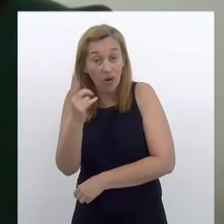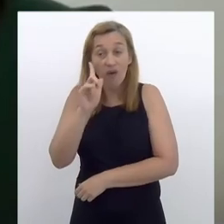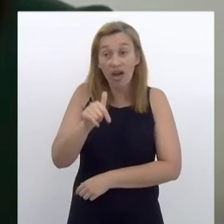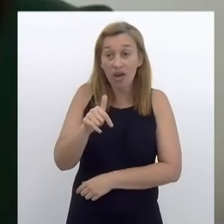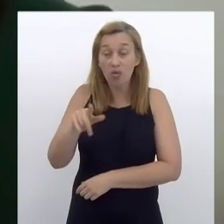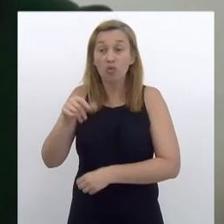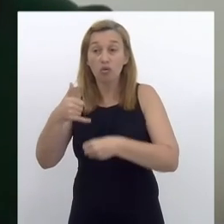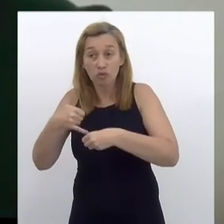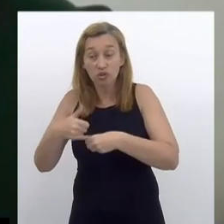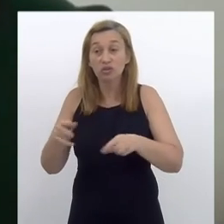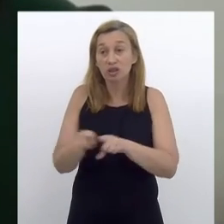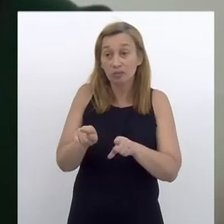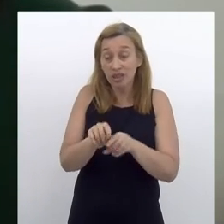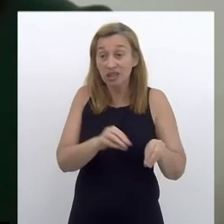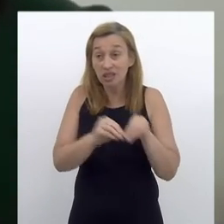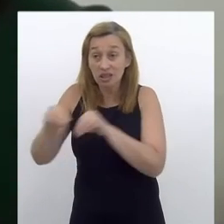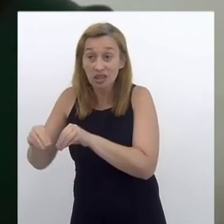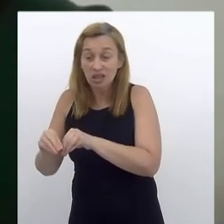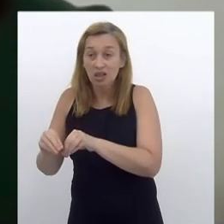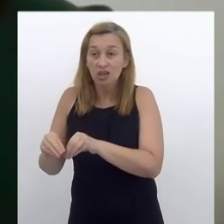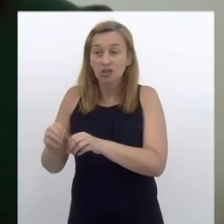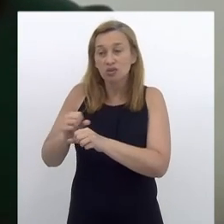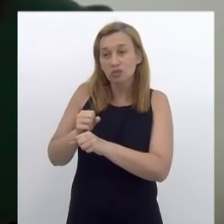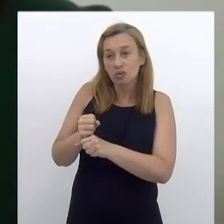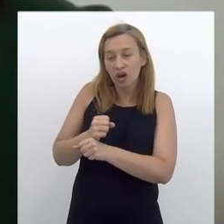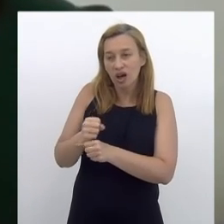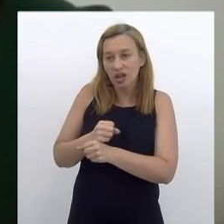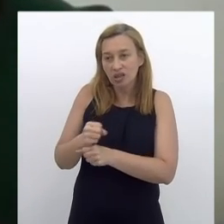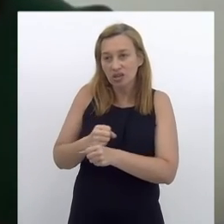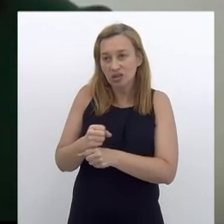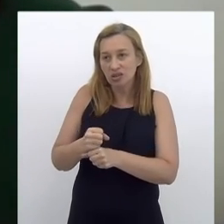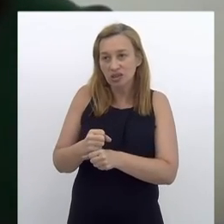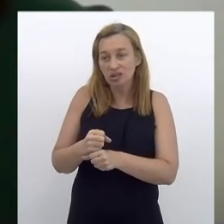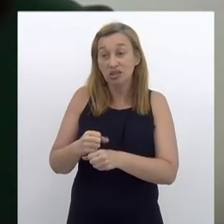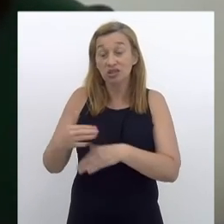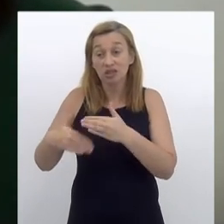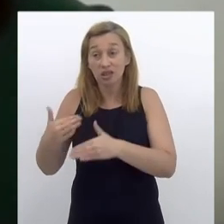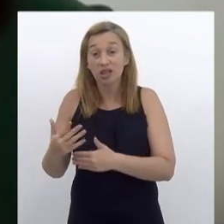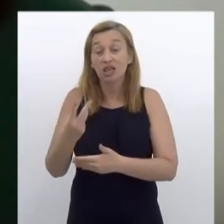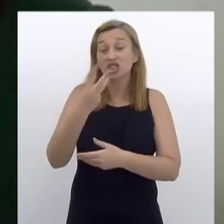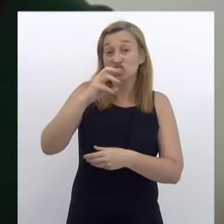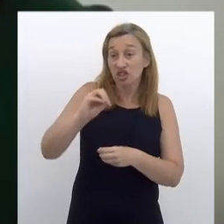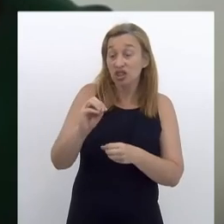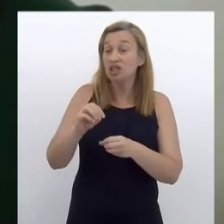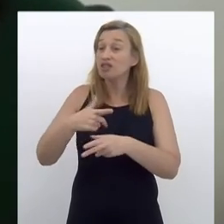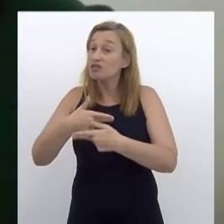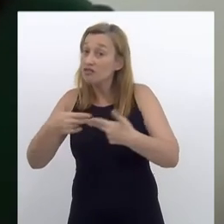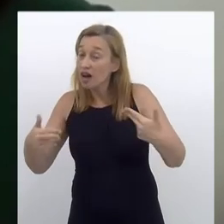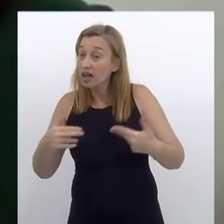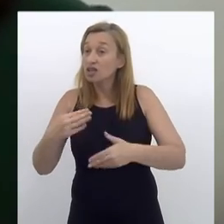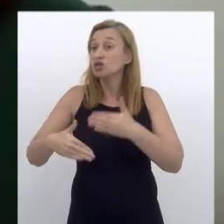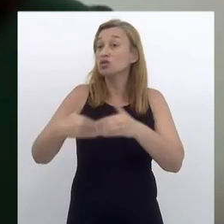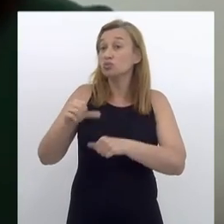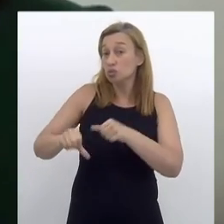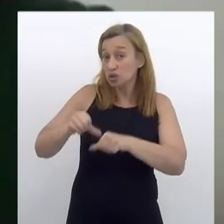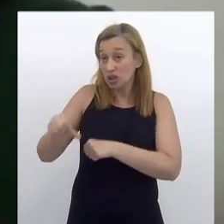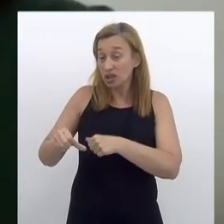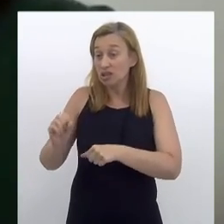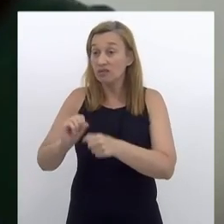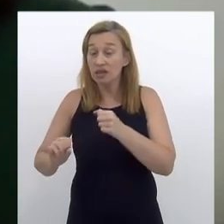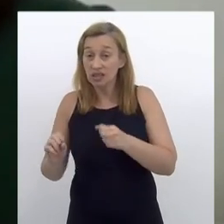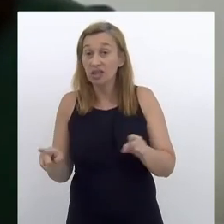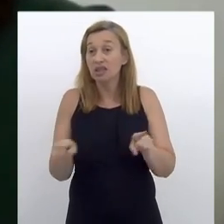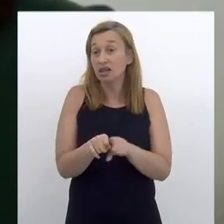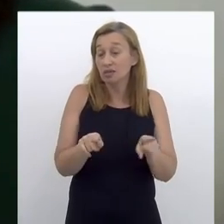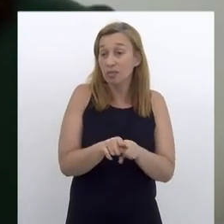sustentabilidade. O gás natural é um combustível também de transição, numa década que é a década da ação, da Agenda 2030, e que várias